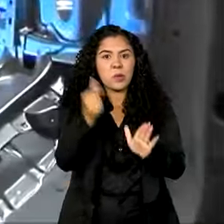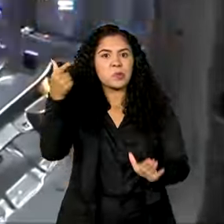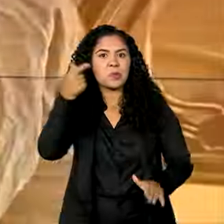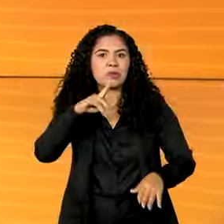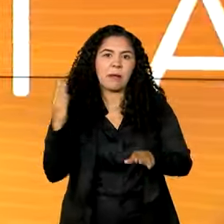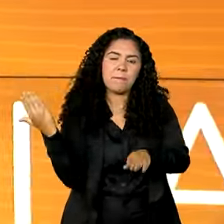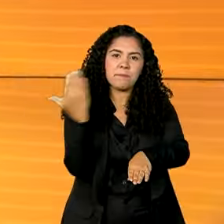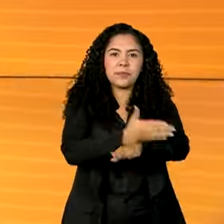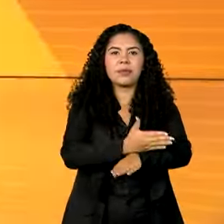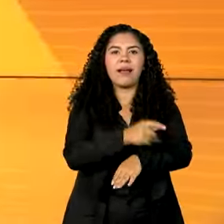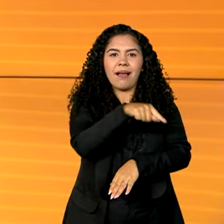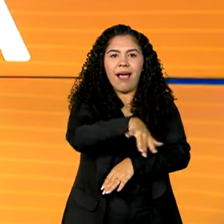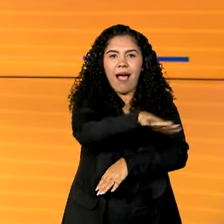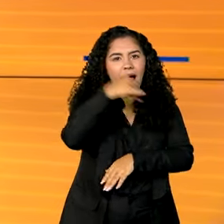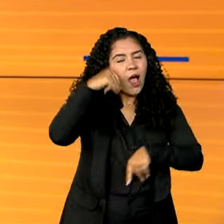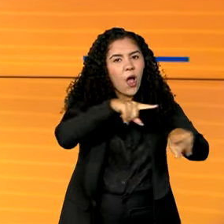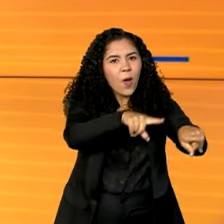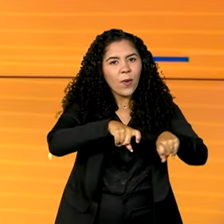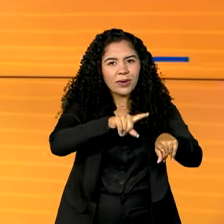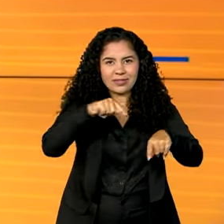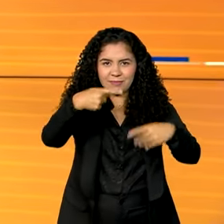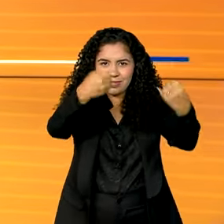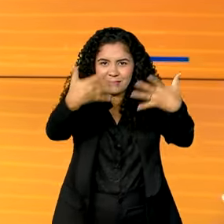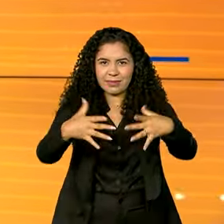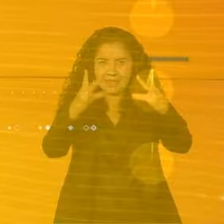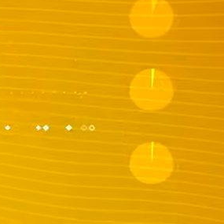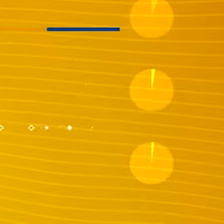oito anos. A gente mostra os detalhes já já.